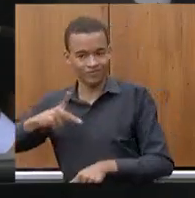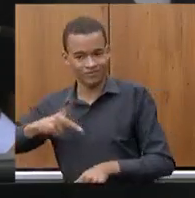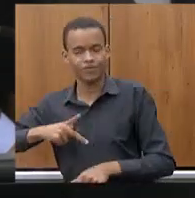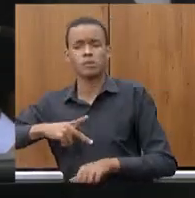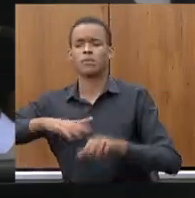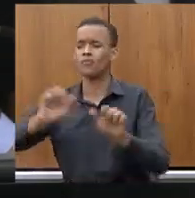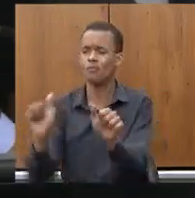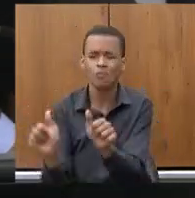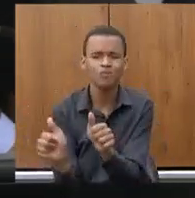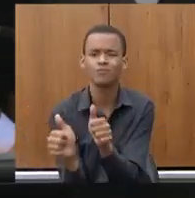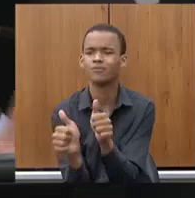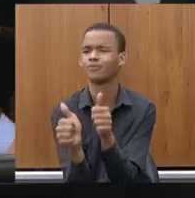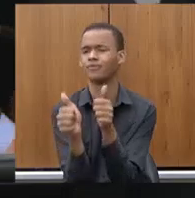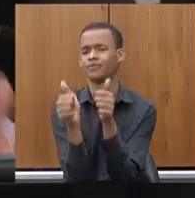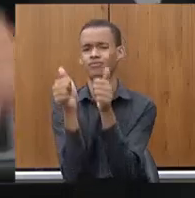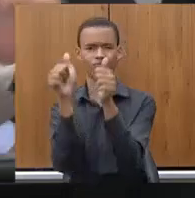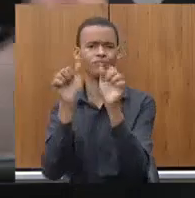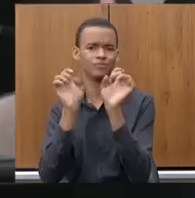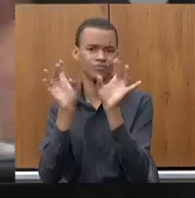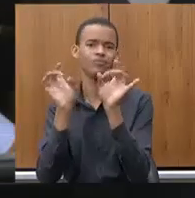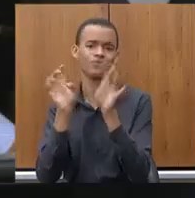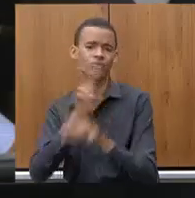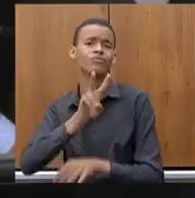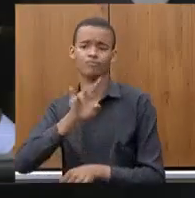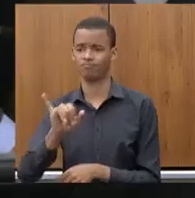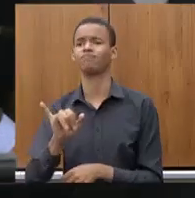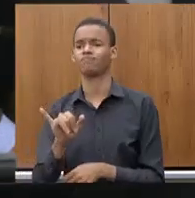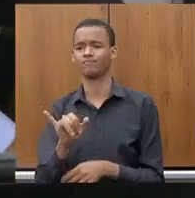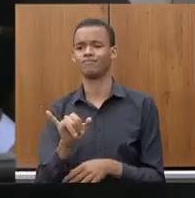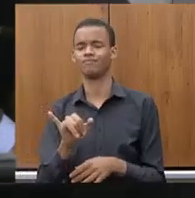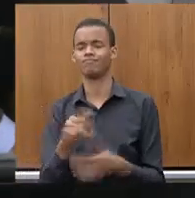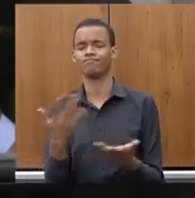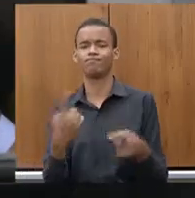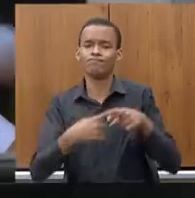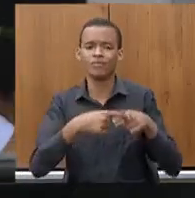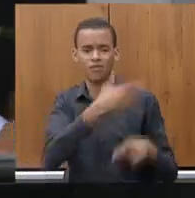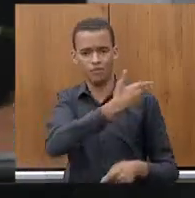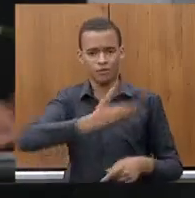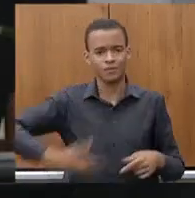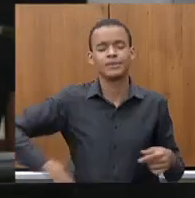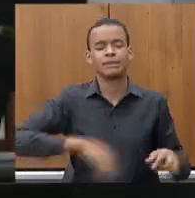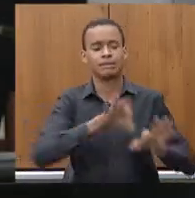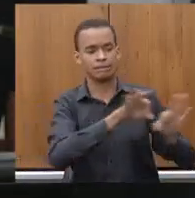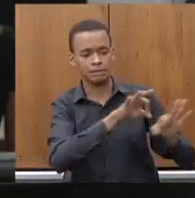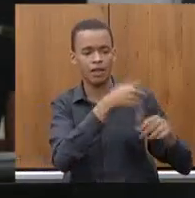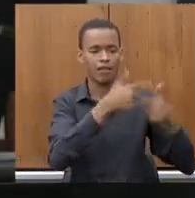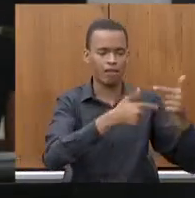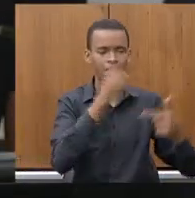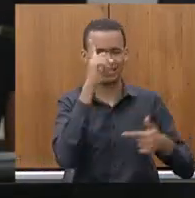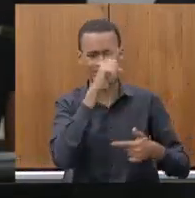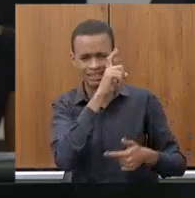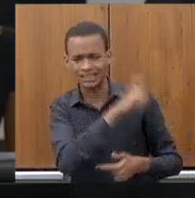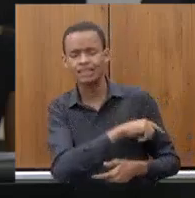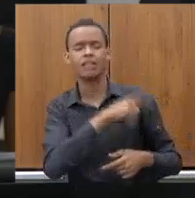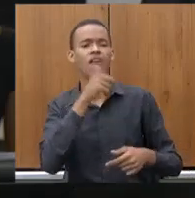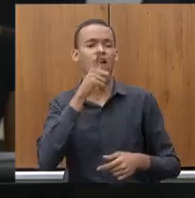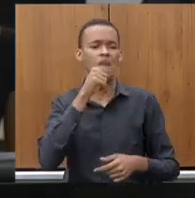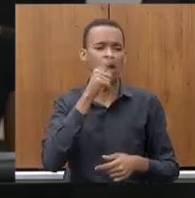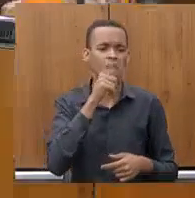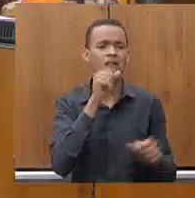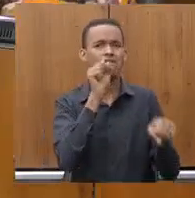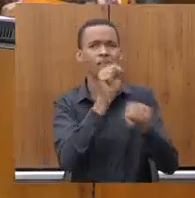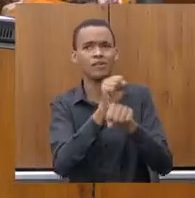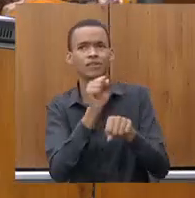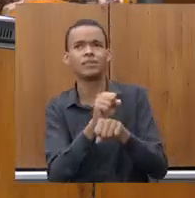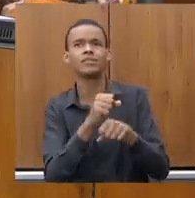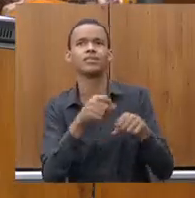vai acontecer de forma rotineira, como acontece. Problemas operacionais de fornecimento de água, de energia,